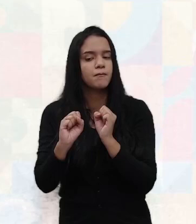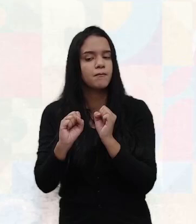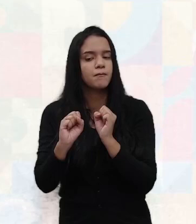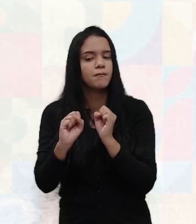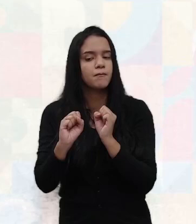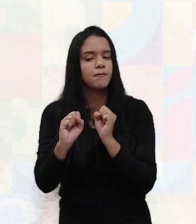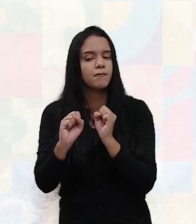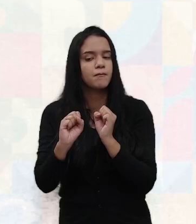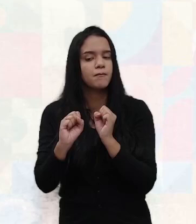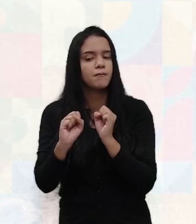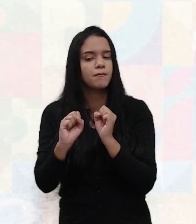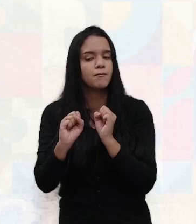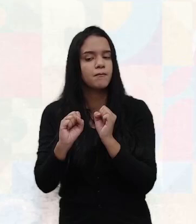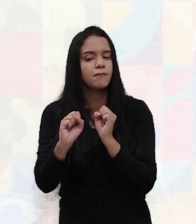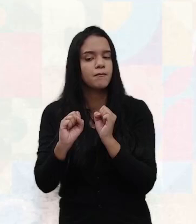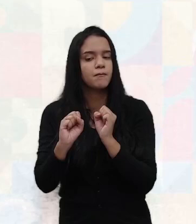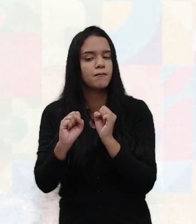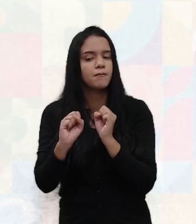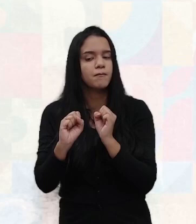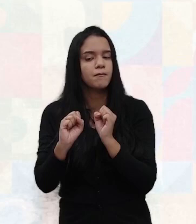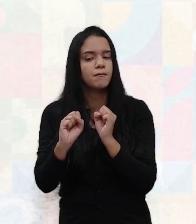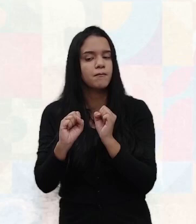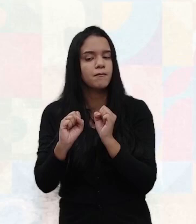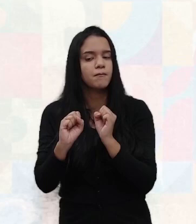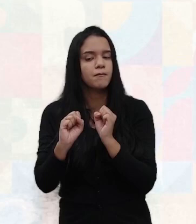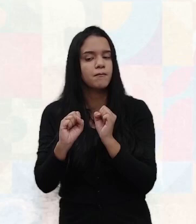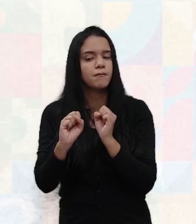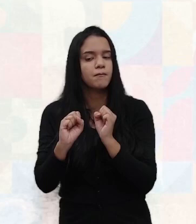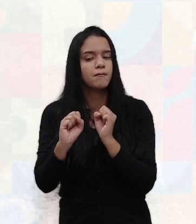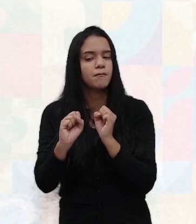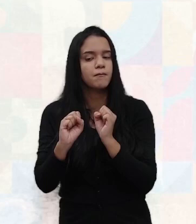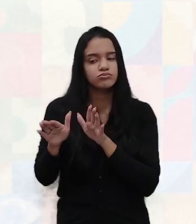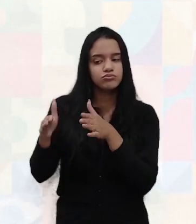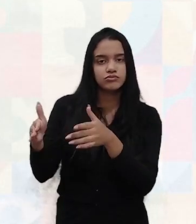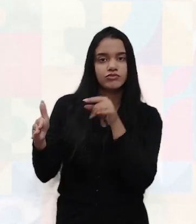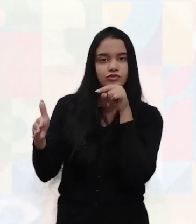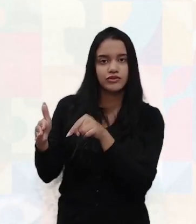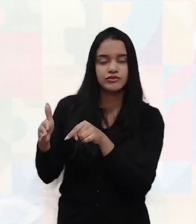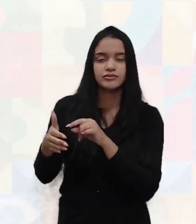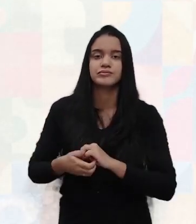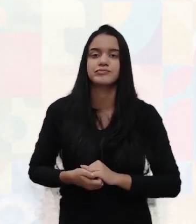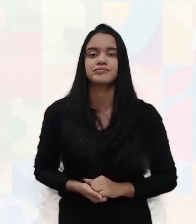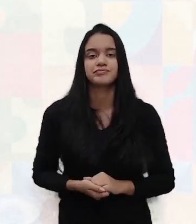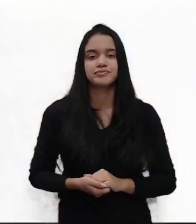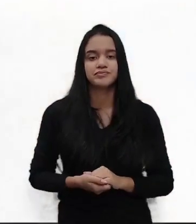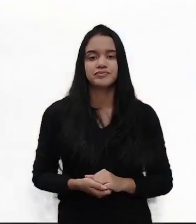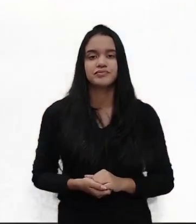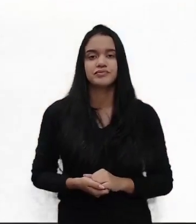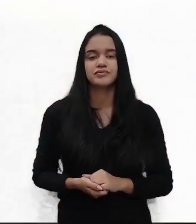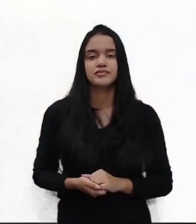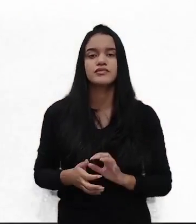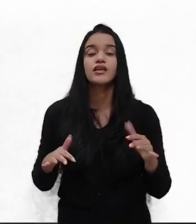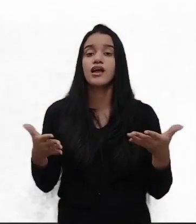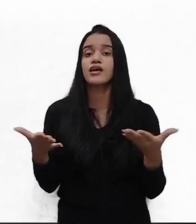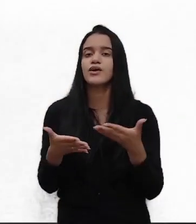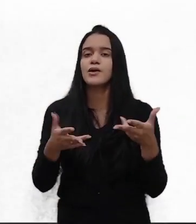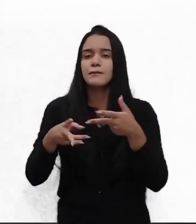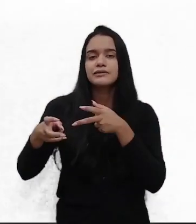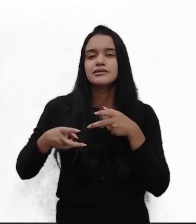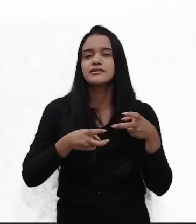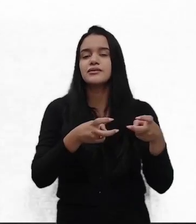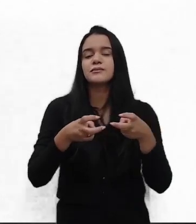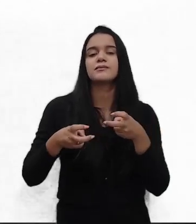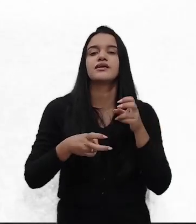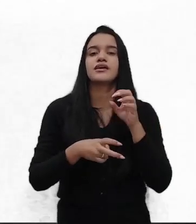Duas pessoas brancas apertam as mãos. Elas estão dentro de uma sala. Identificação de novas oportunidades. Como